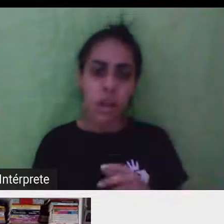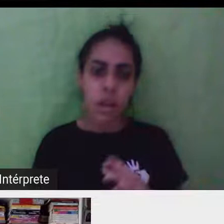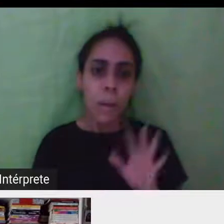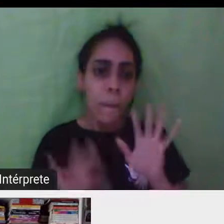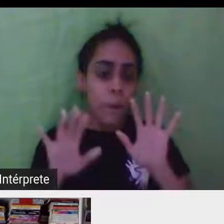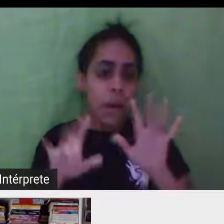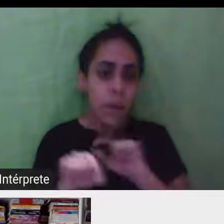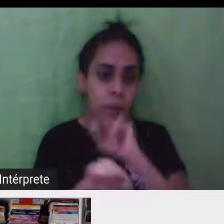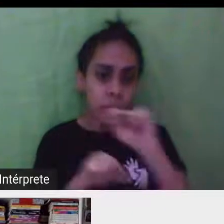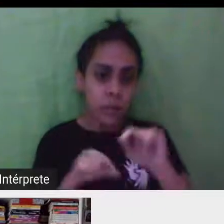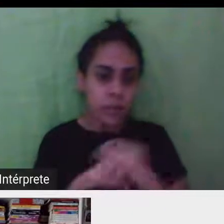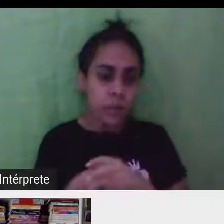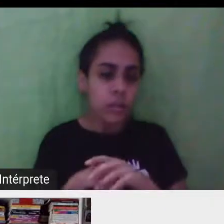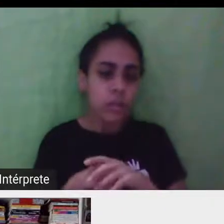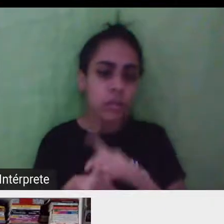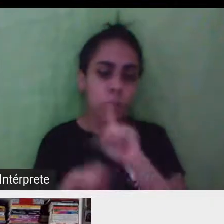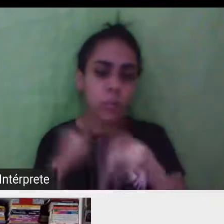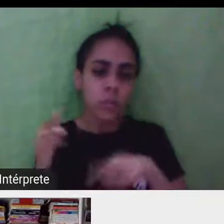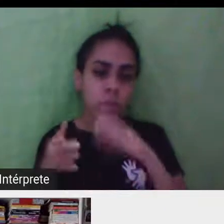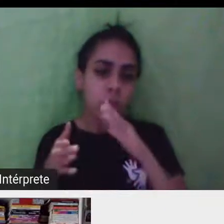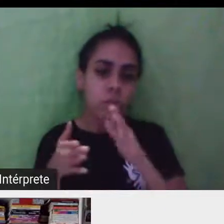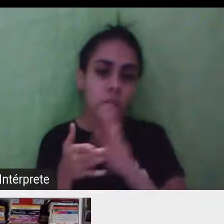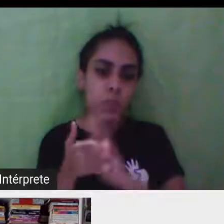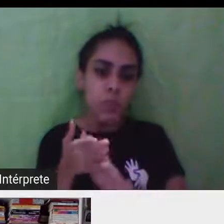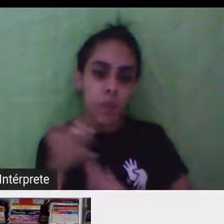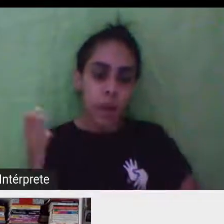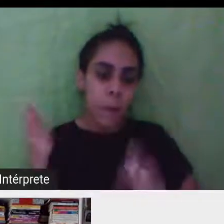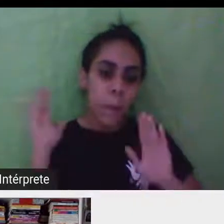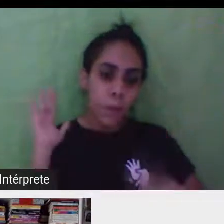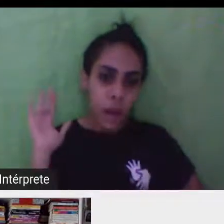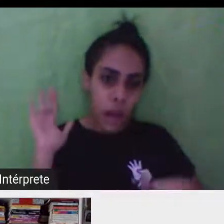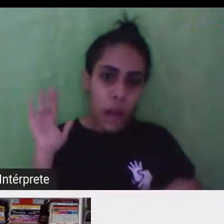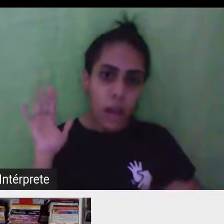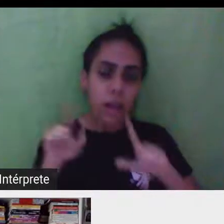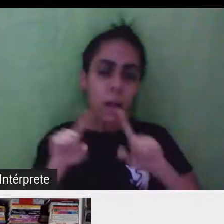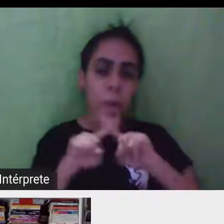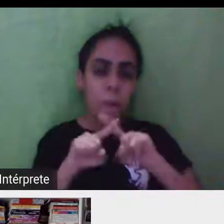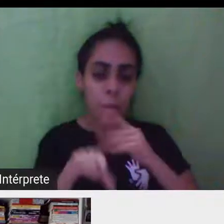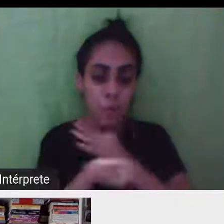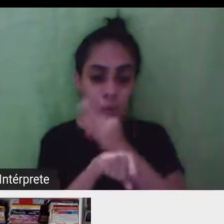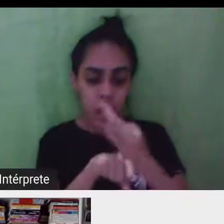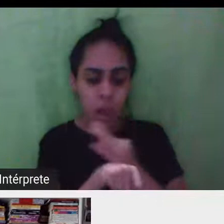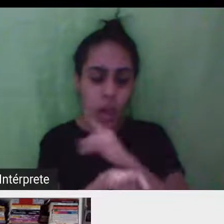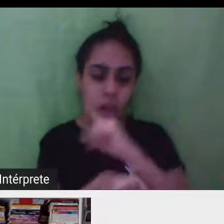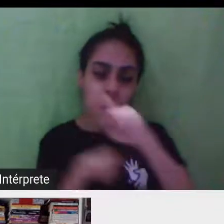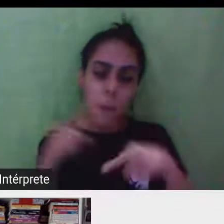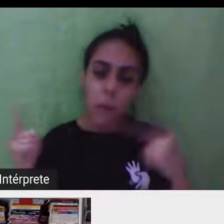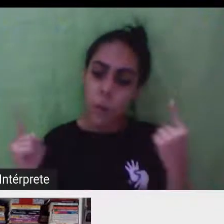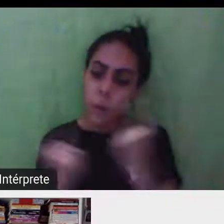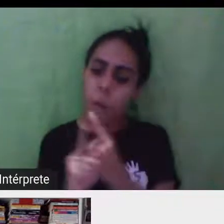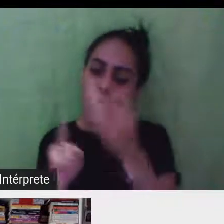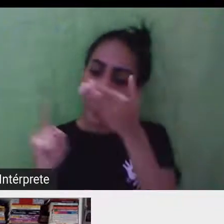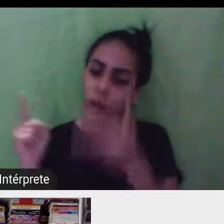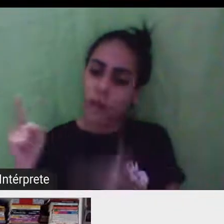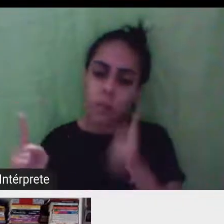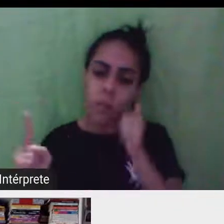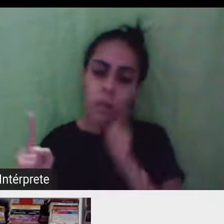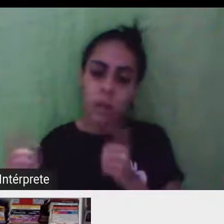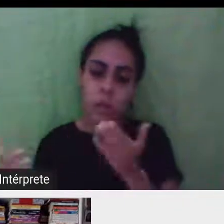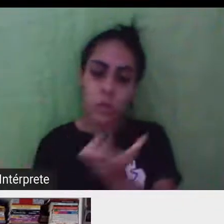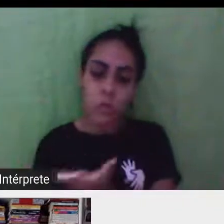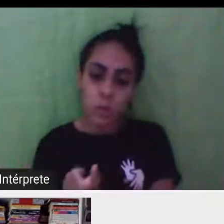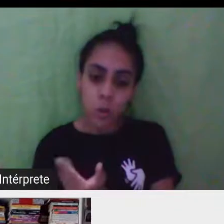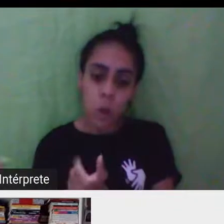mas que vai para uma praia de férias e aí encontra alguém jovem de